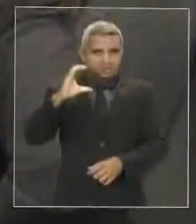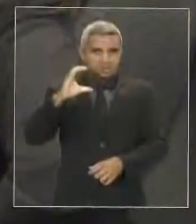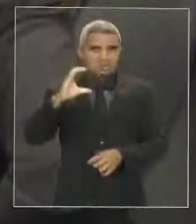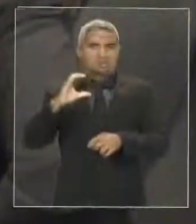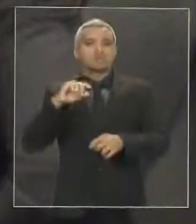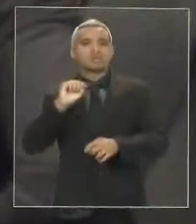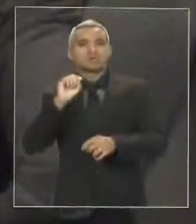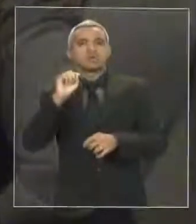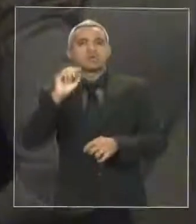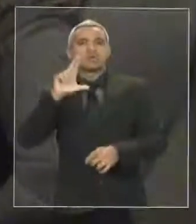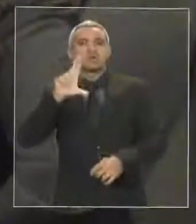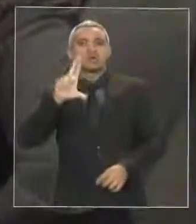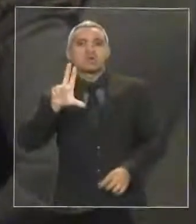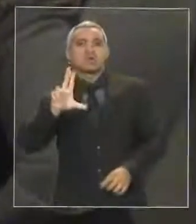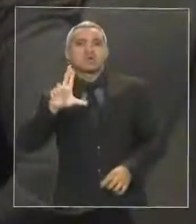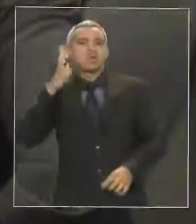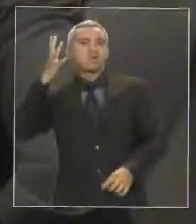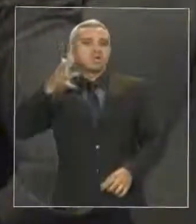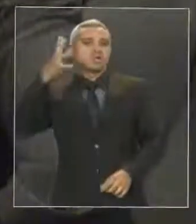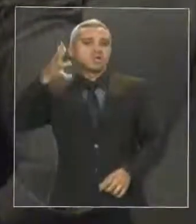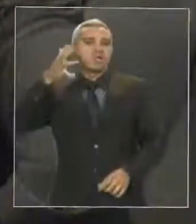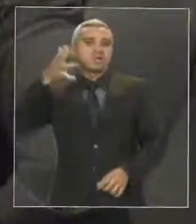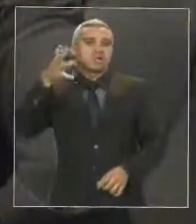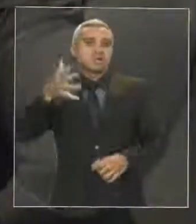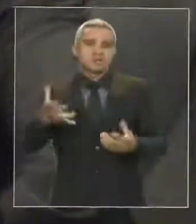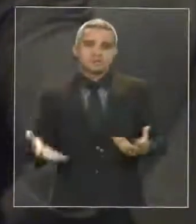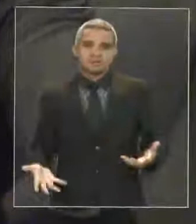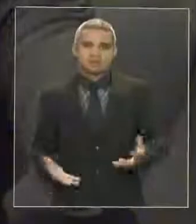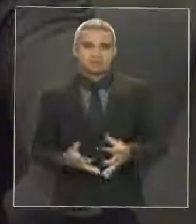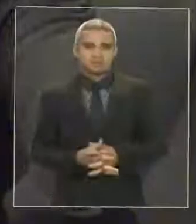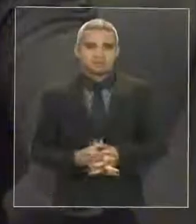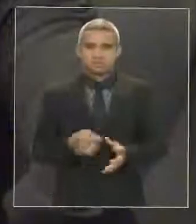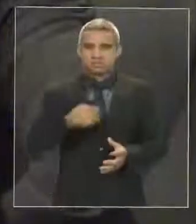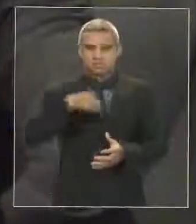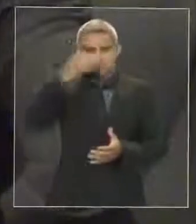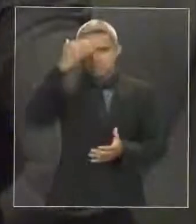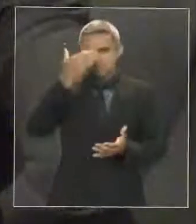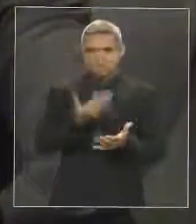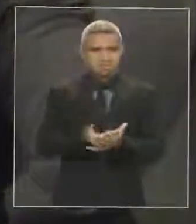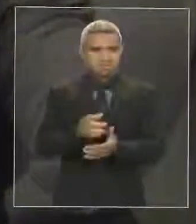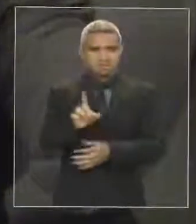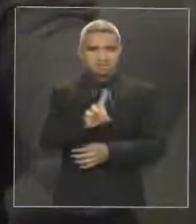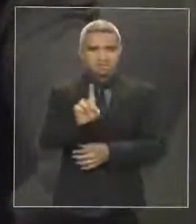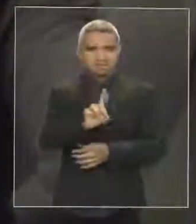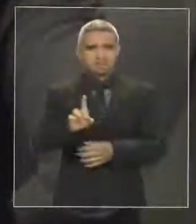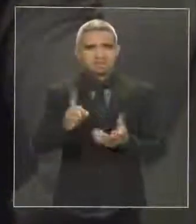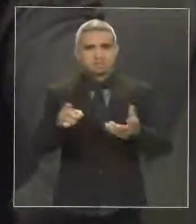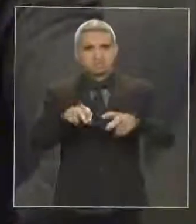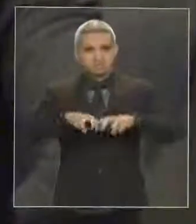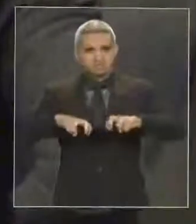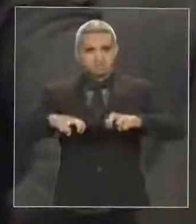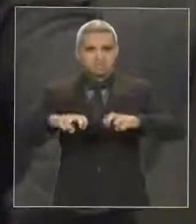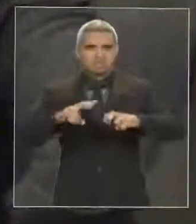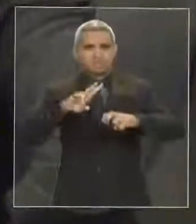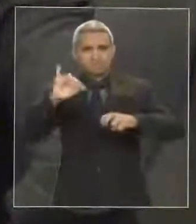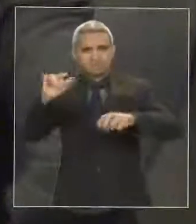perdidos. E eu não acredito, sinceramente, eu não acredito que a mesa vai negar um pedido de informação,